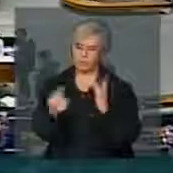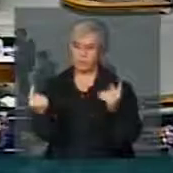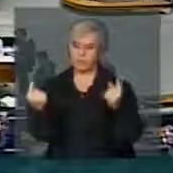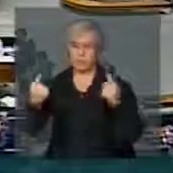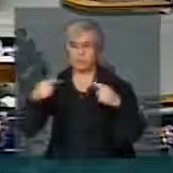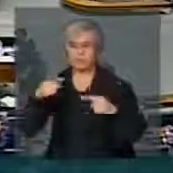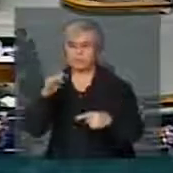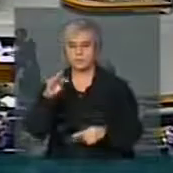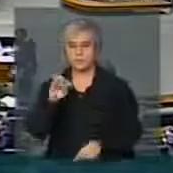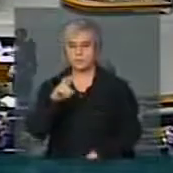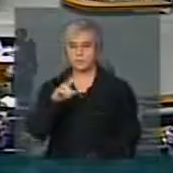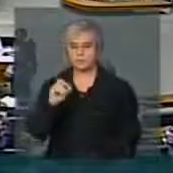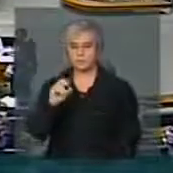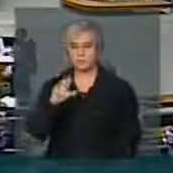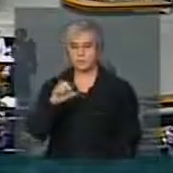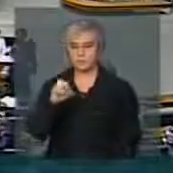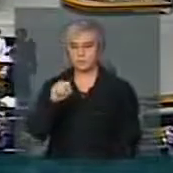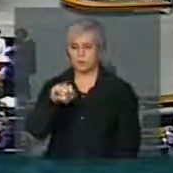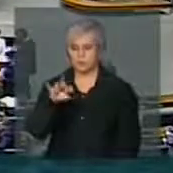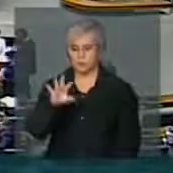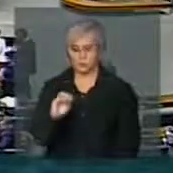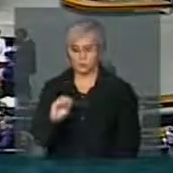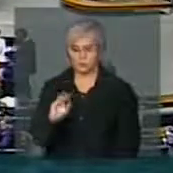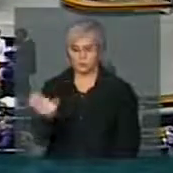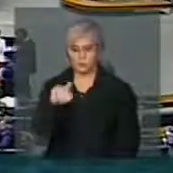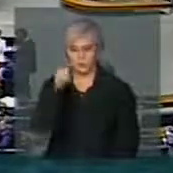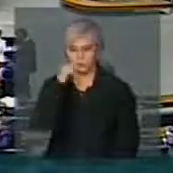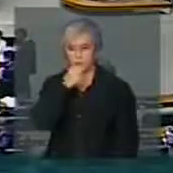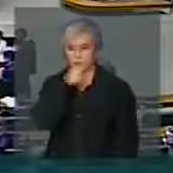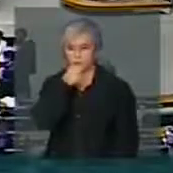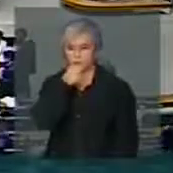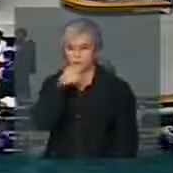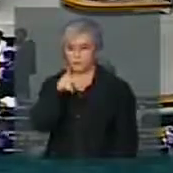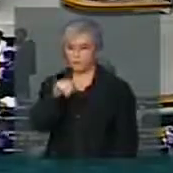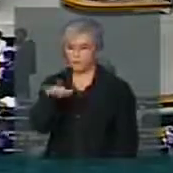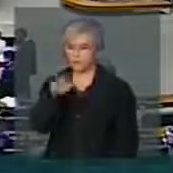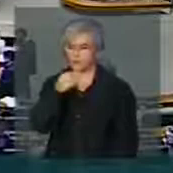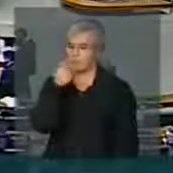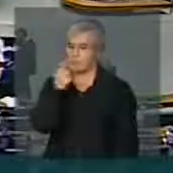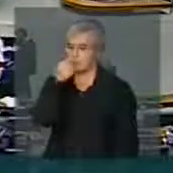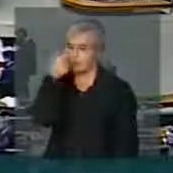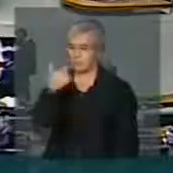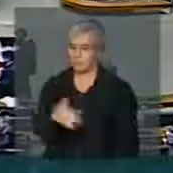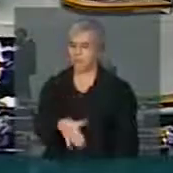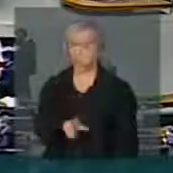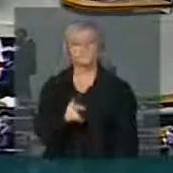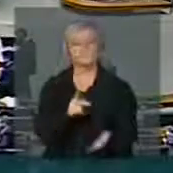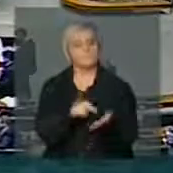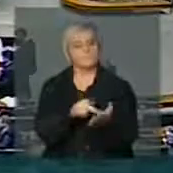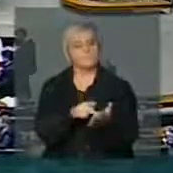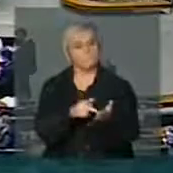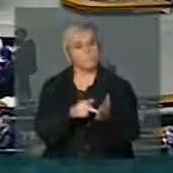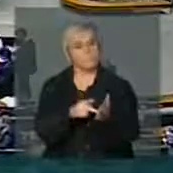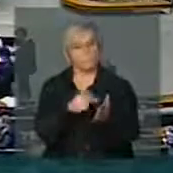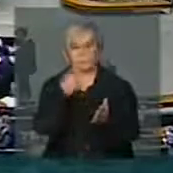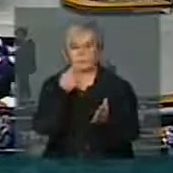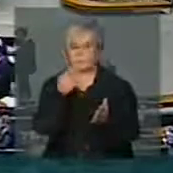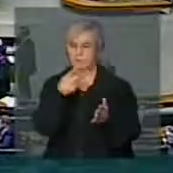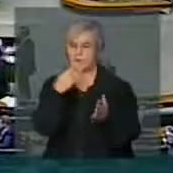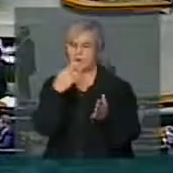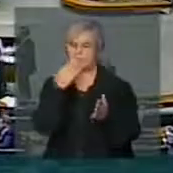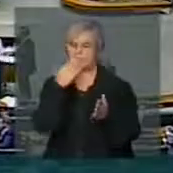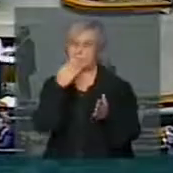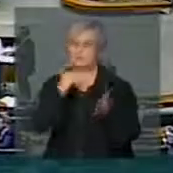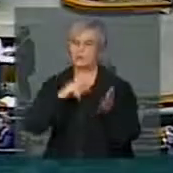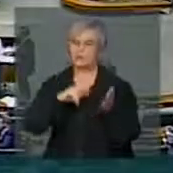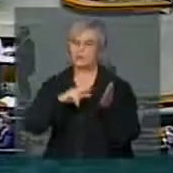terrorismo. E a repórter Paula Bittar tem mais detalhes. Exatamente, o projeto do executivo, ele tipifica o crime de terrorismo de acordo